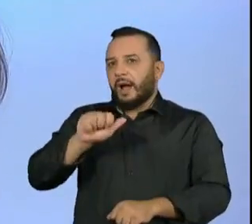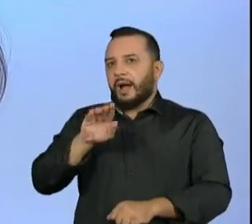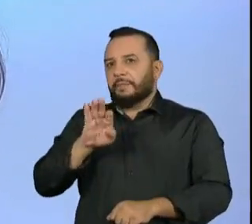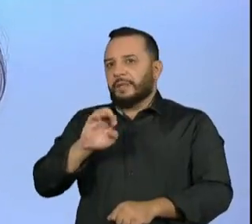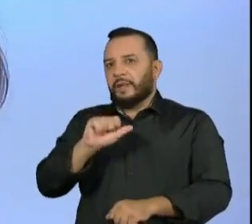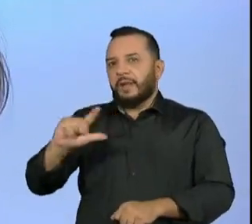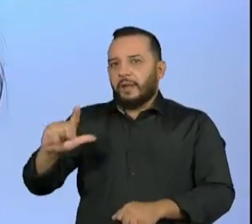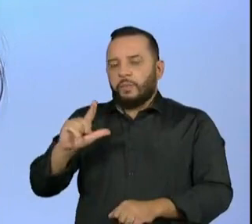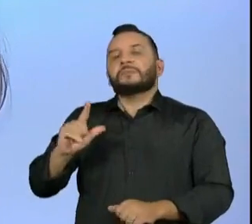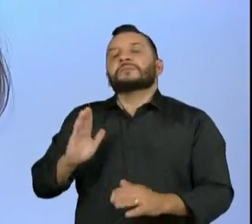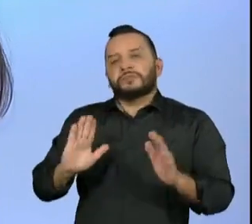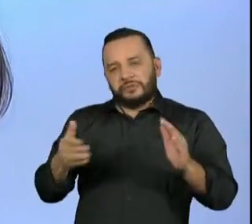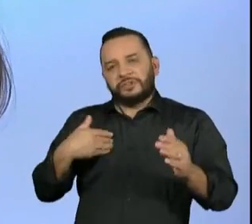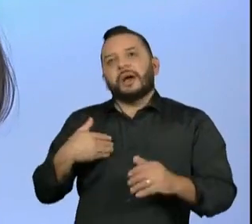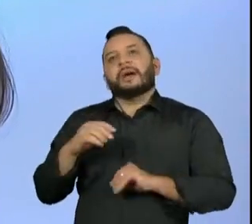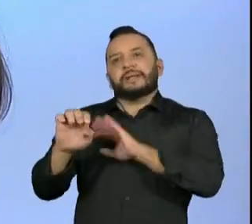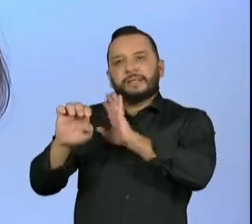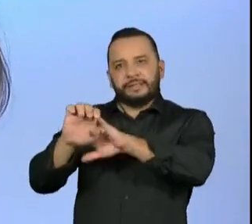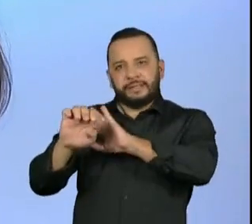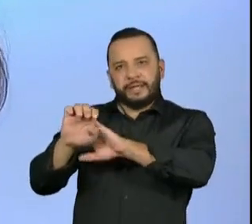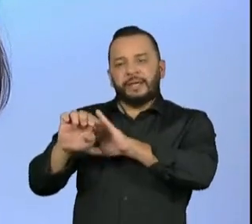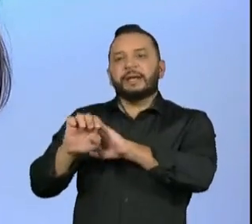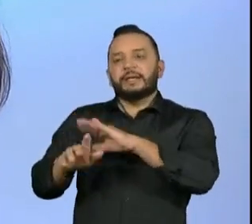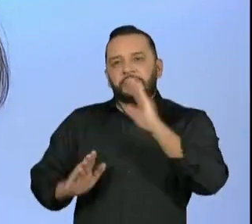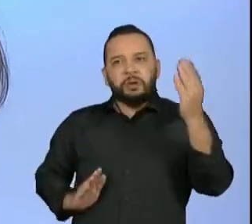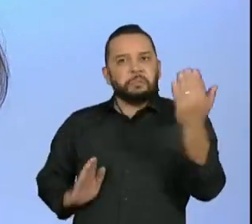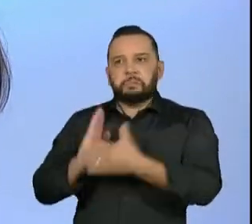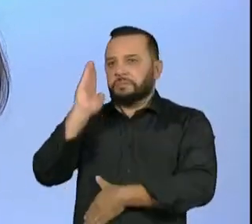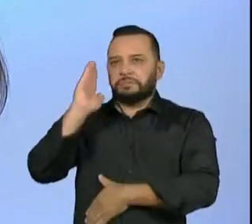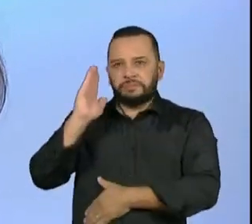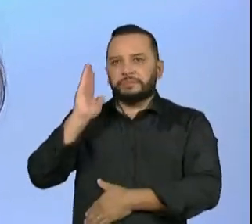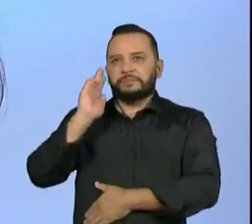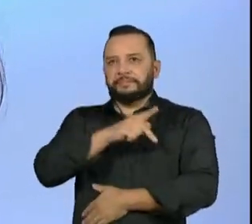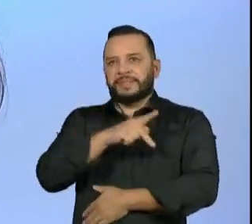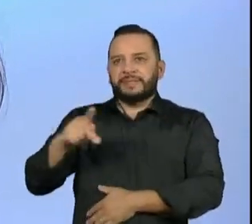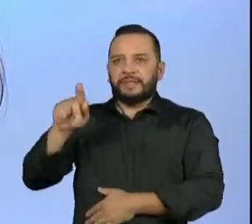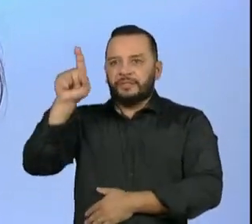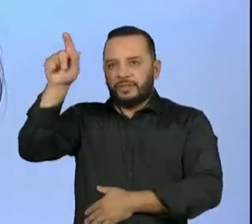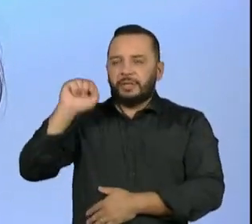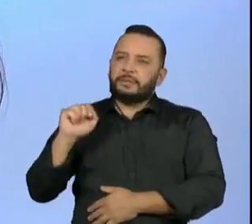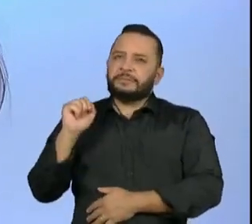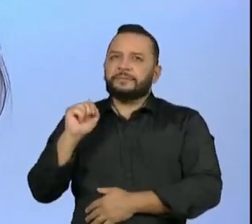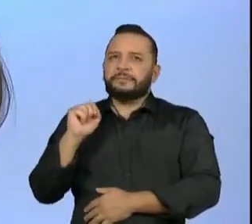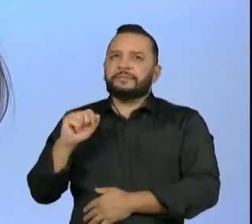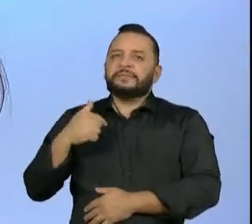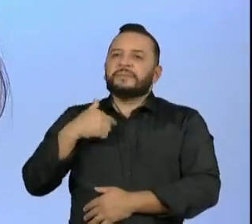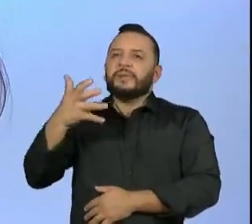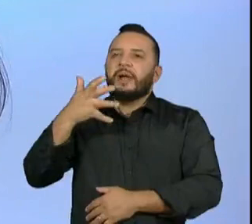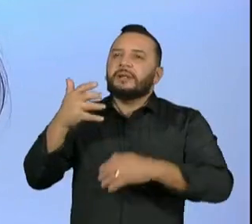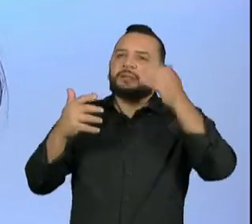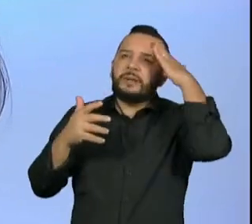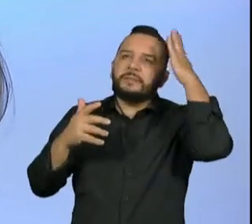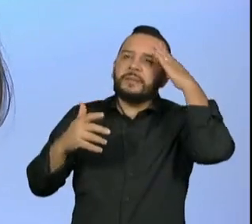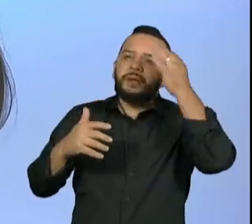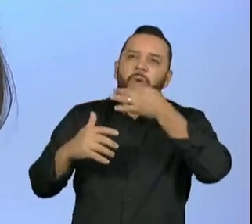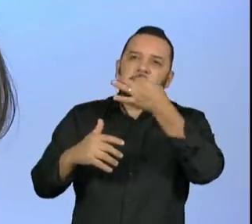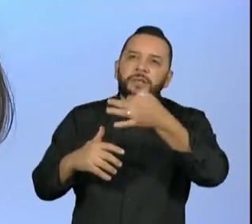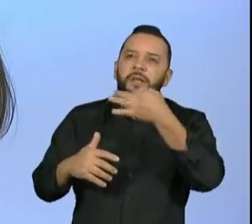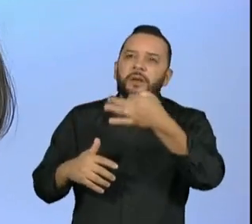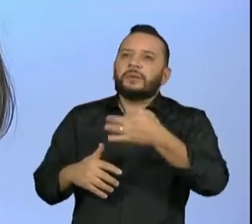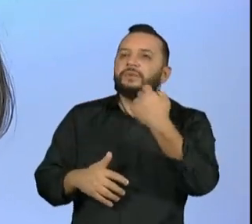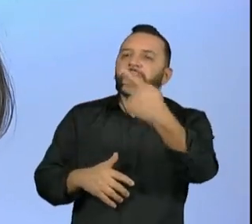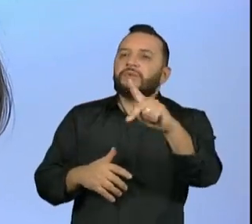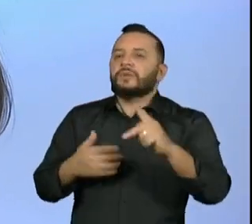de esquerda que são líderes que vieram das ruas e tal. Então, eu queria saber o que você acha dessa